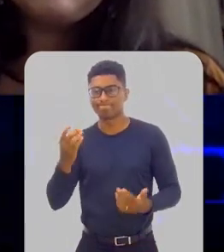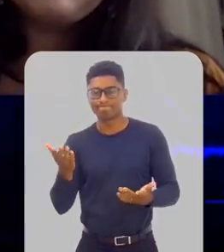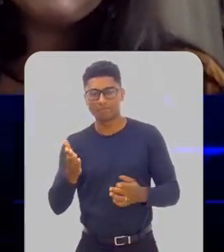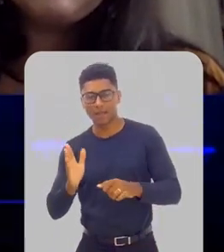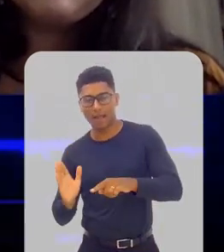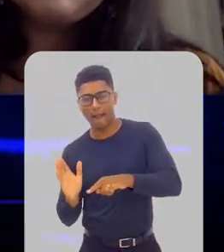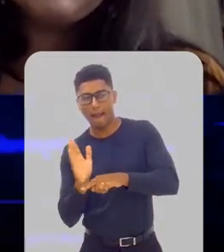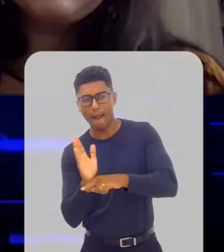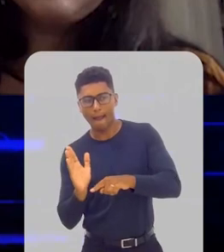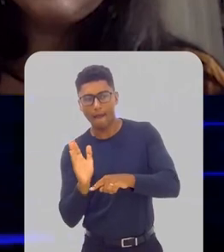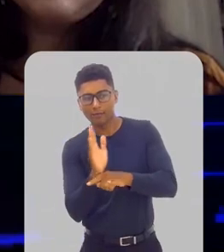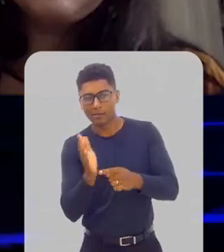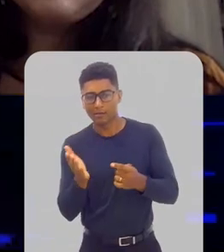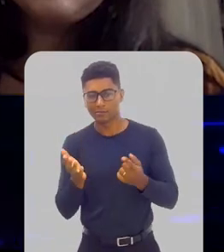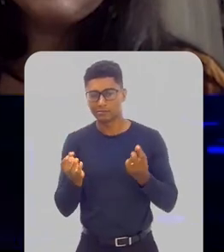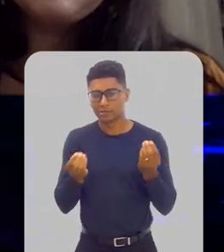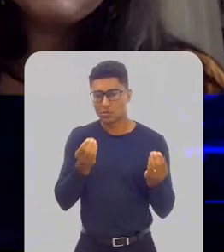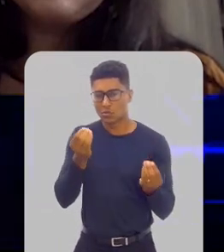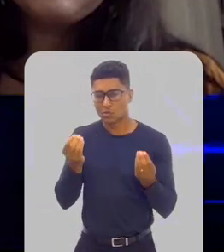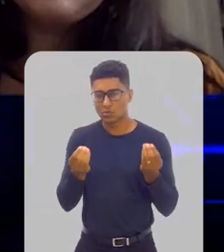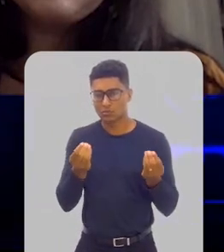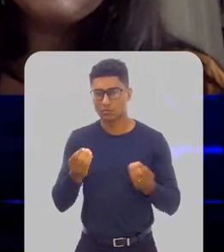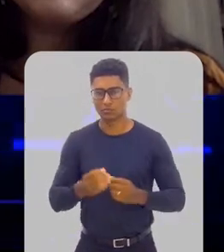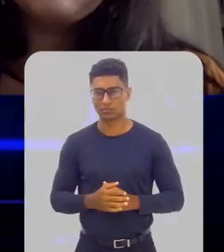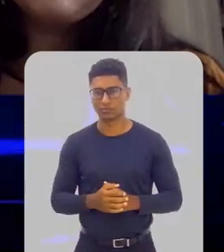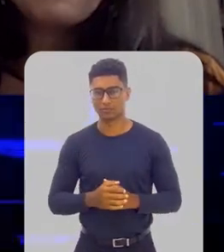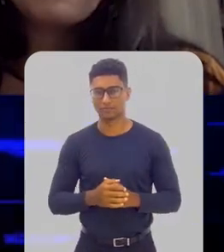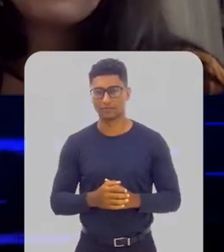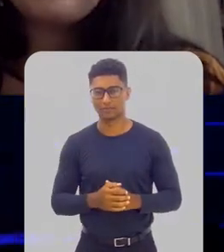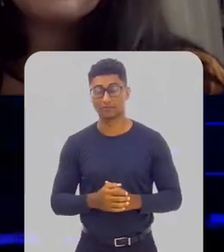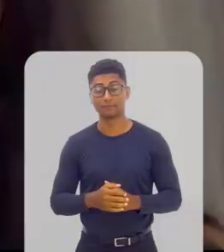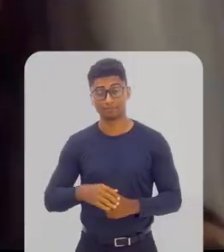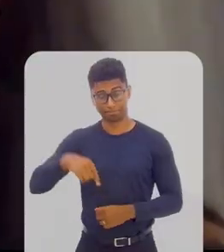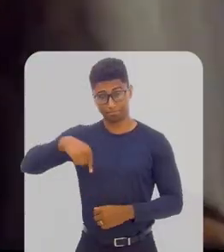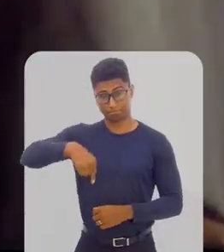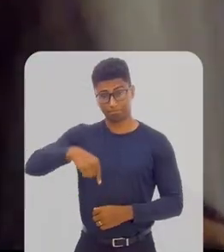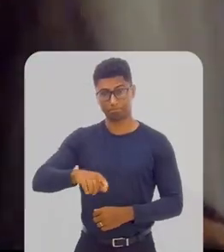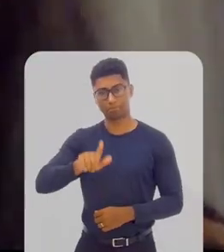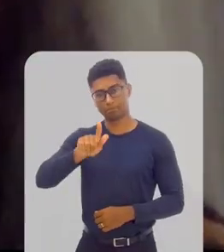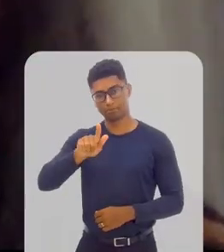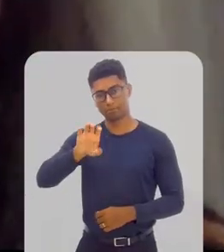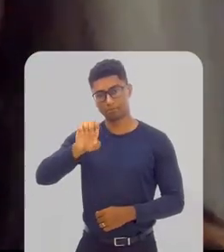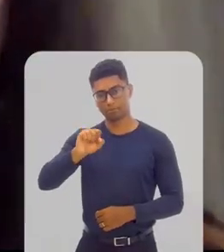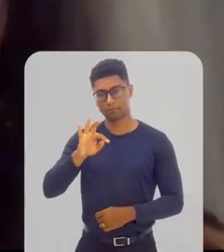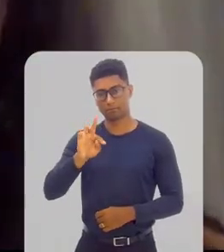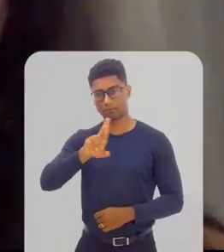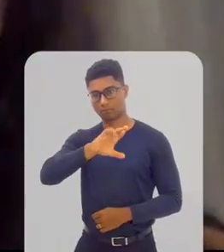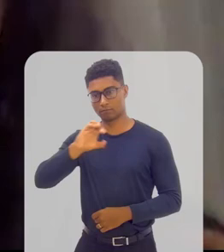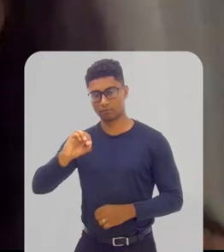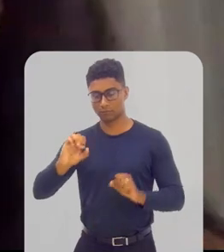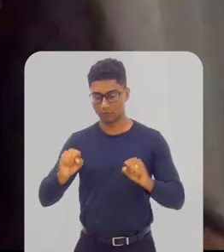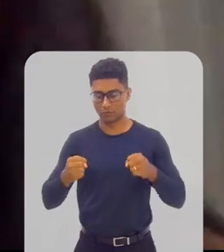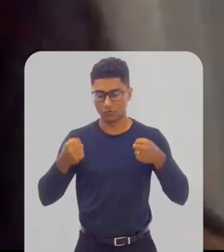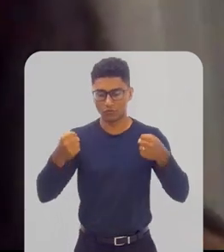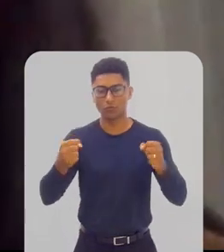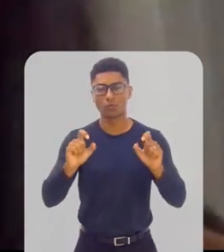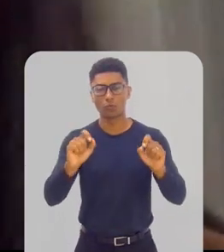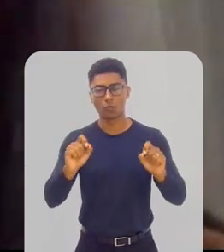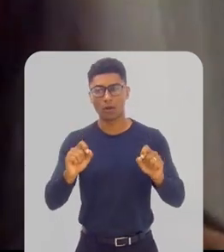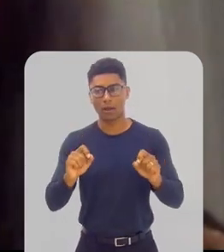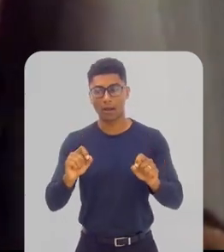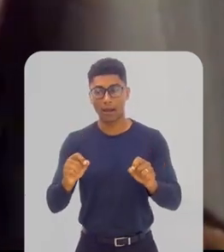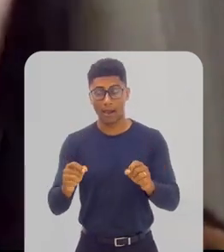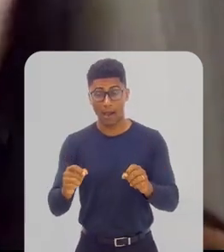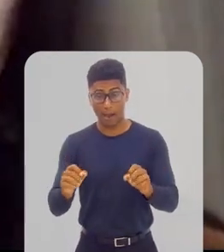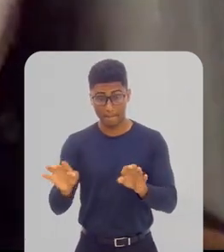fazer com que essa agenda se concretize? A Geste Rio busca realizar palestras e debates